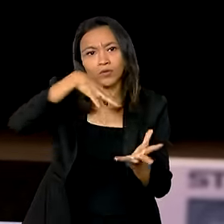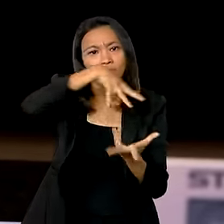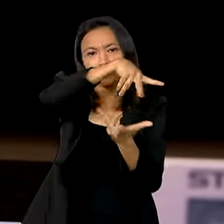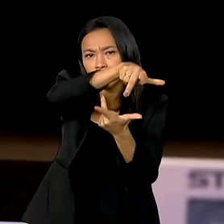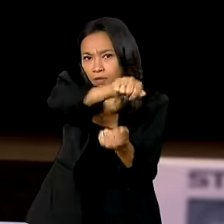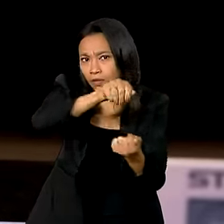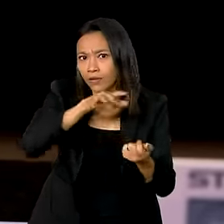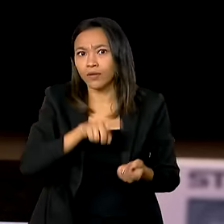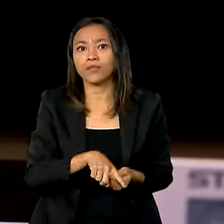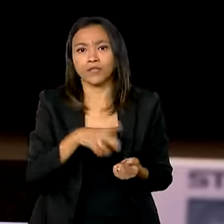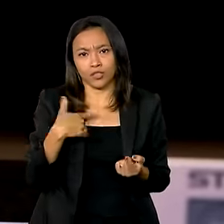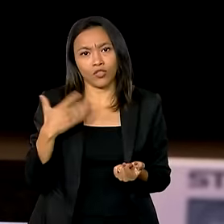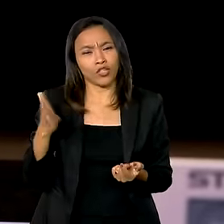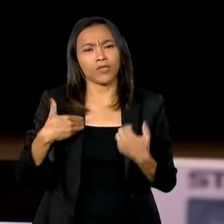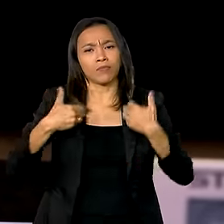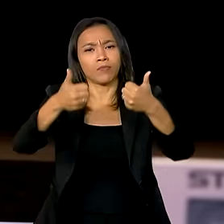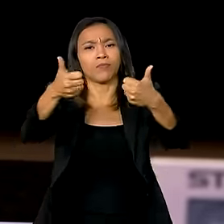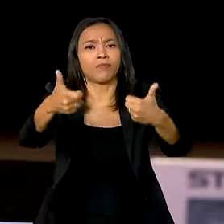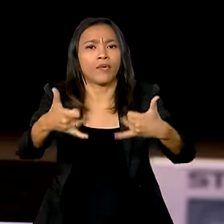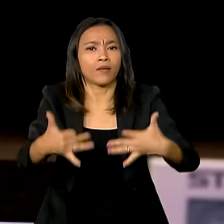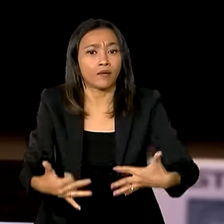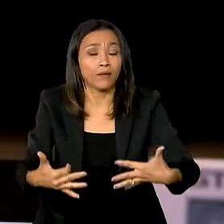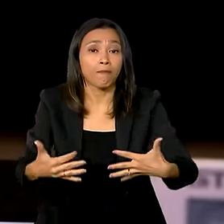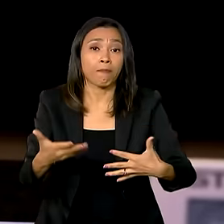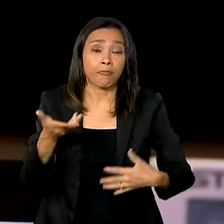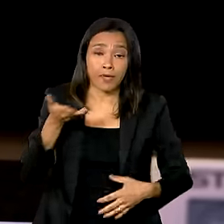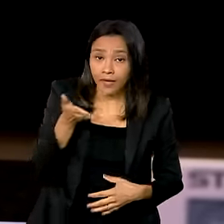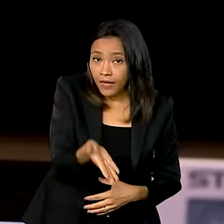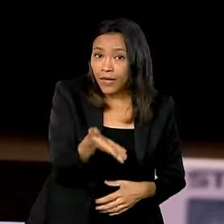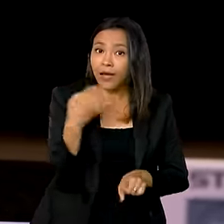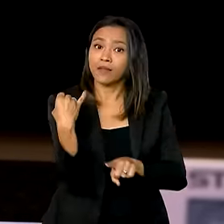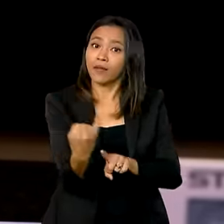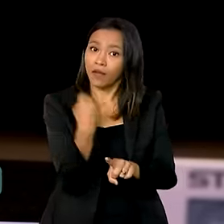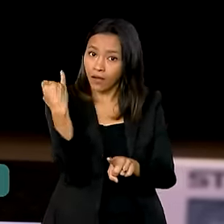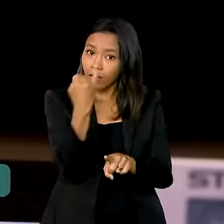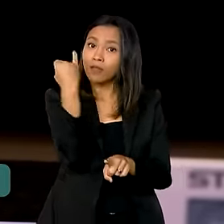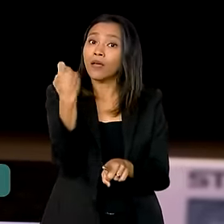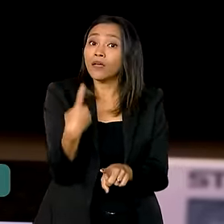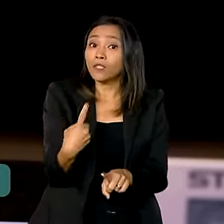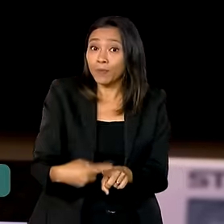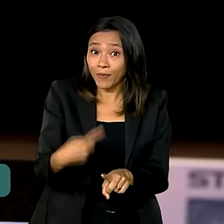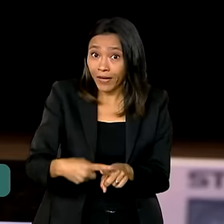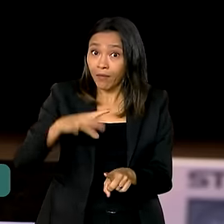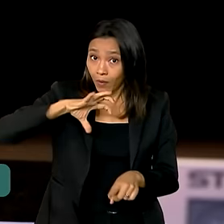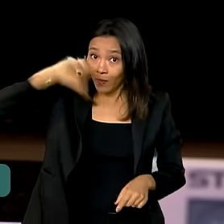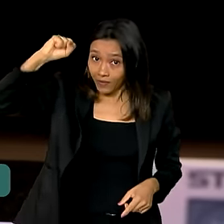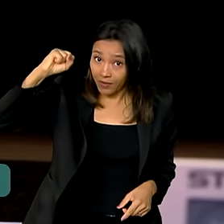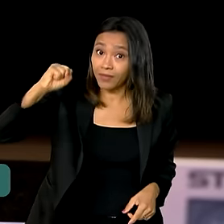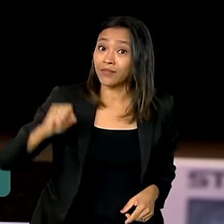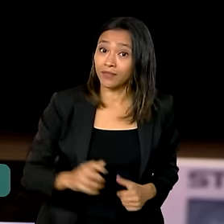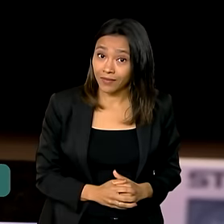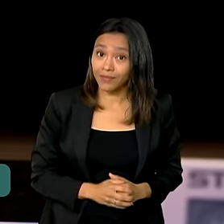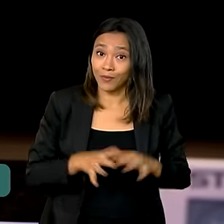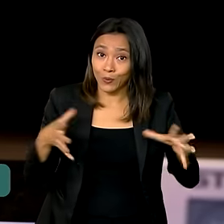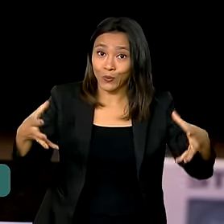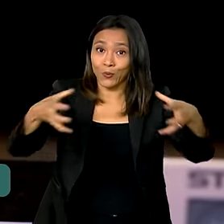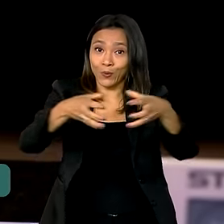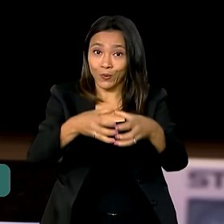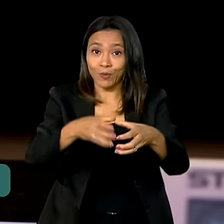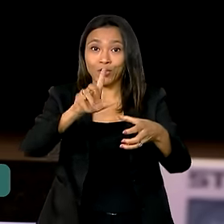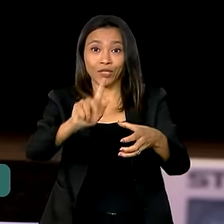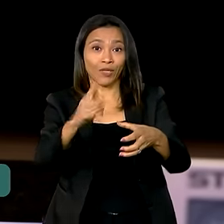filantrópicas, como eu mencionei. E isso é muito importante e é uma das grandes conquistas do G20